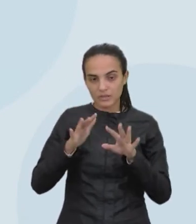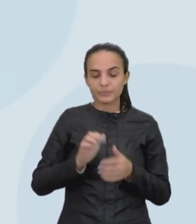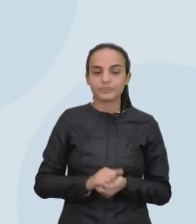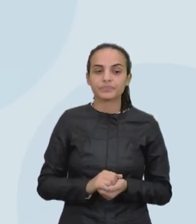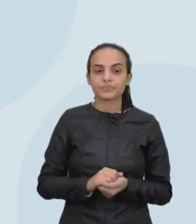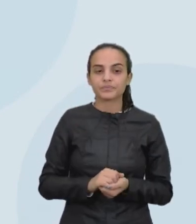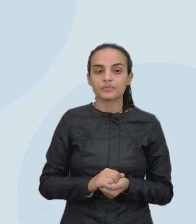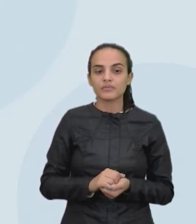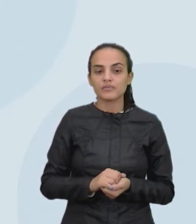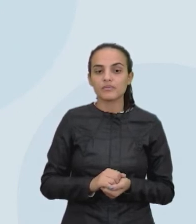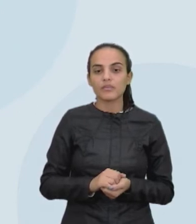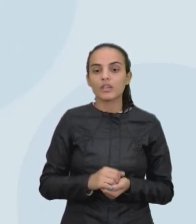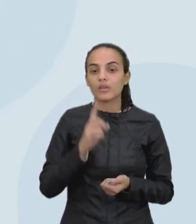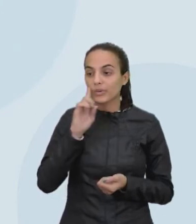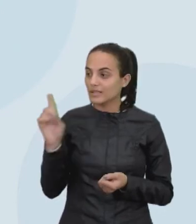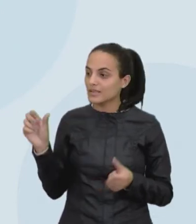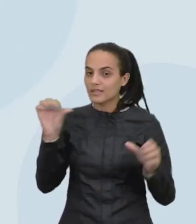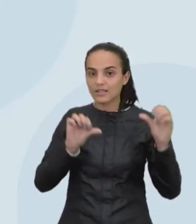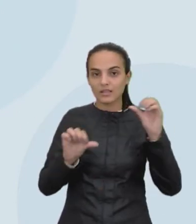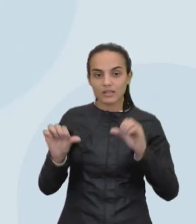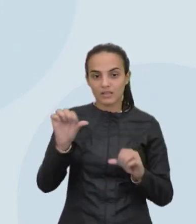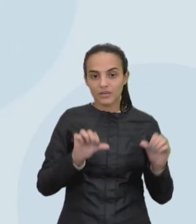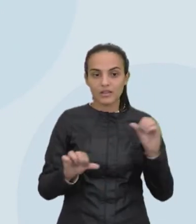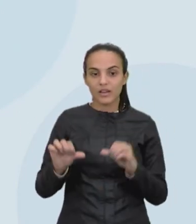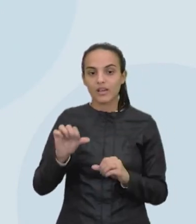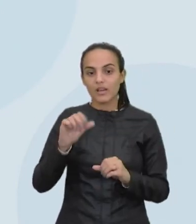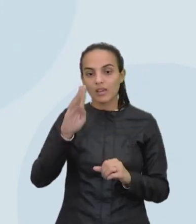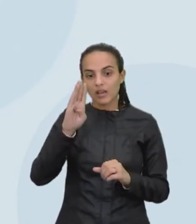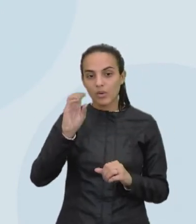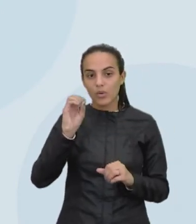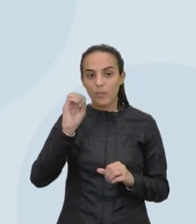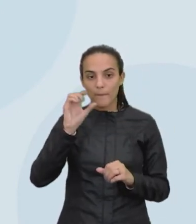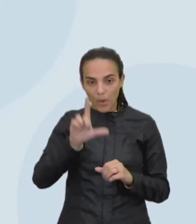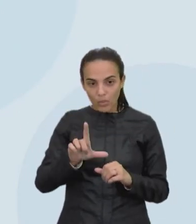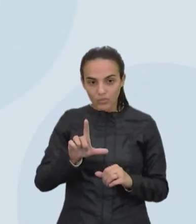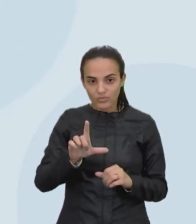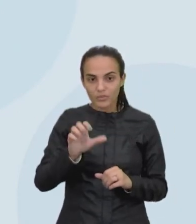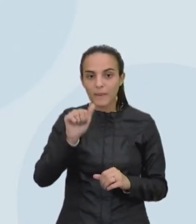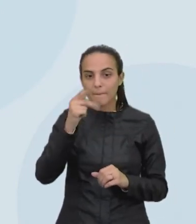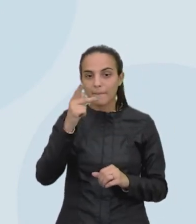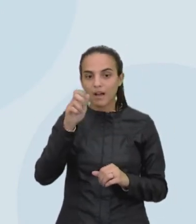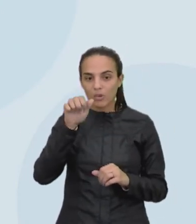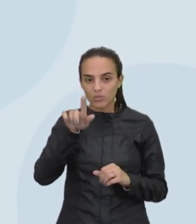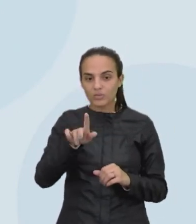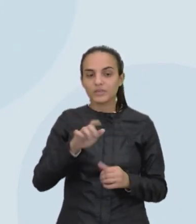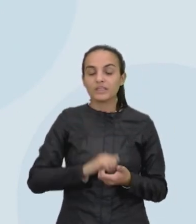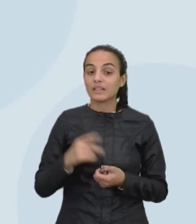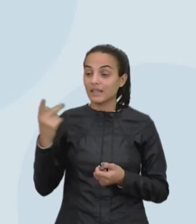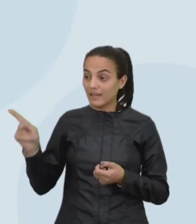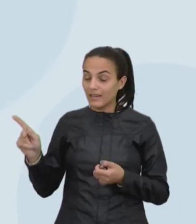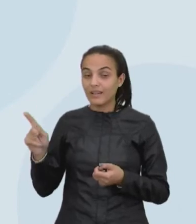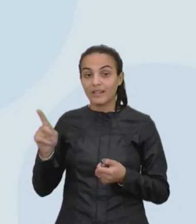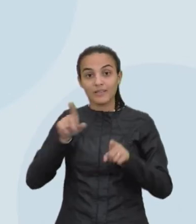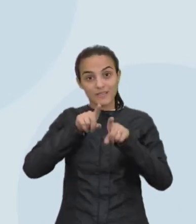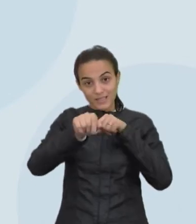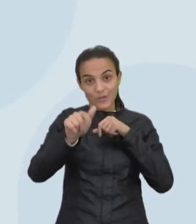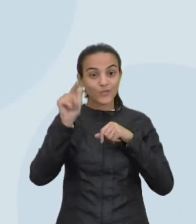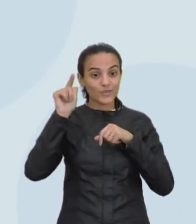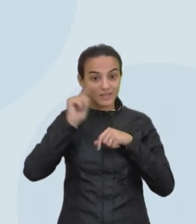esse químico holandês, que é o Paul Krutzen. Ele foi o vencedor do prêmio Nobel em 1995,